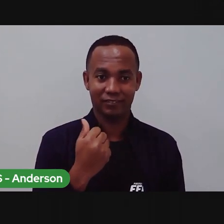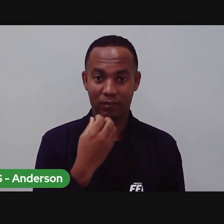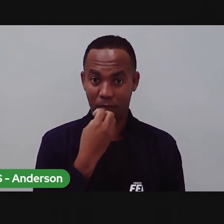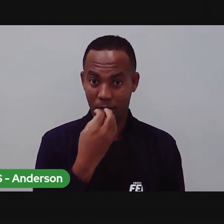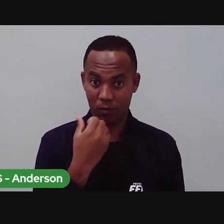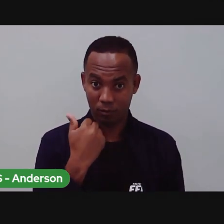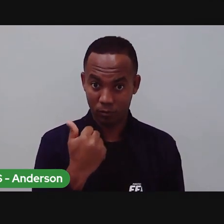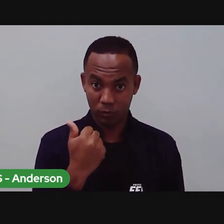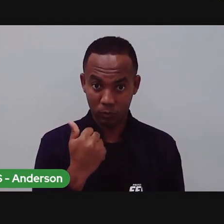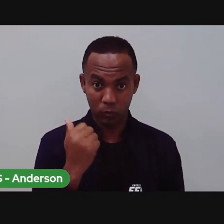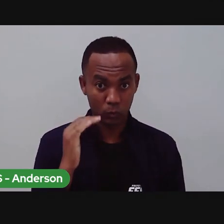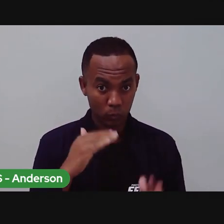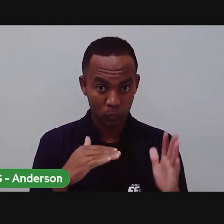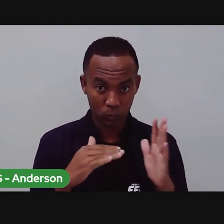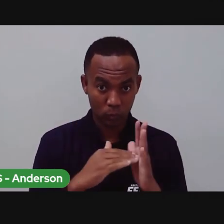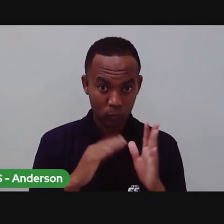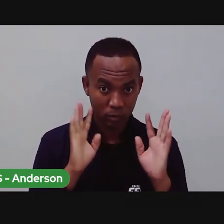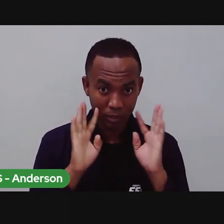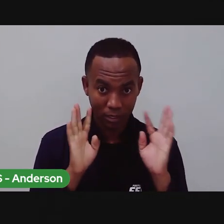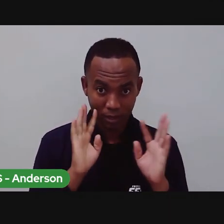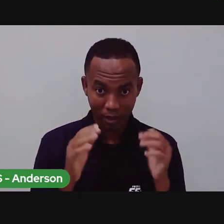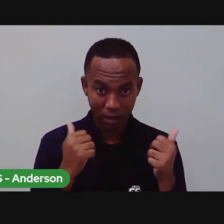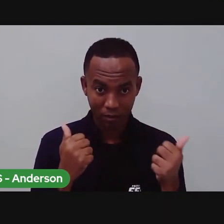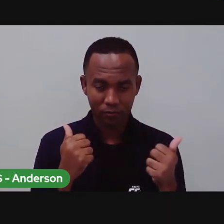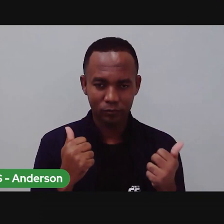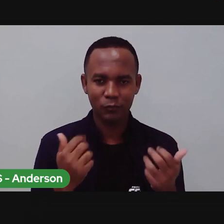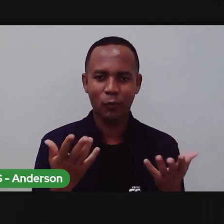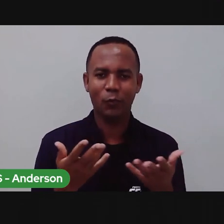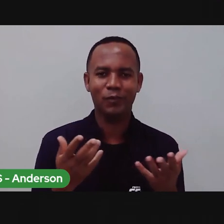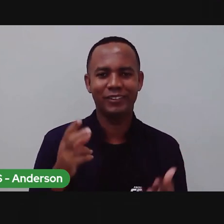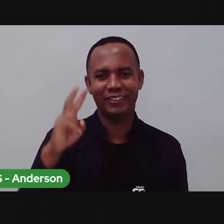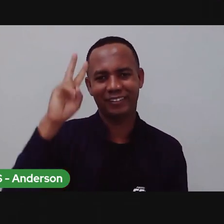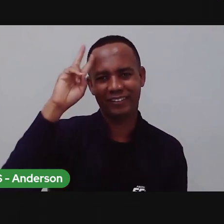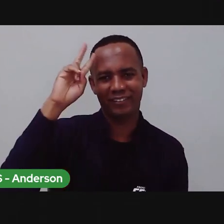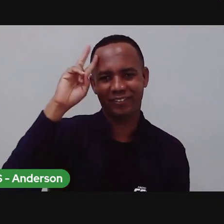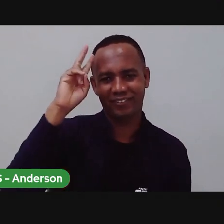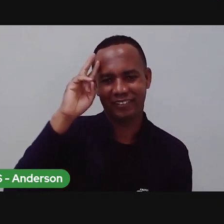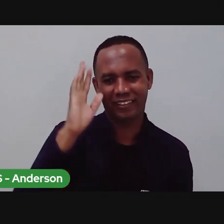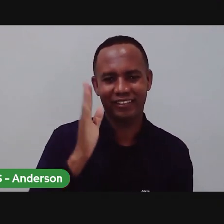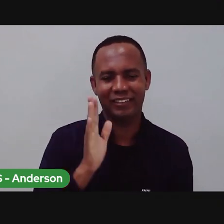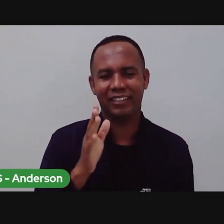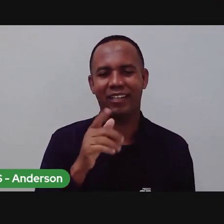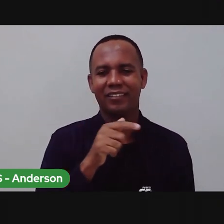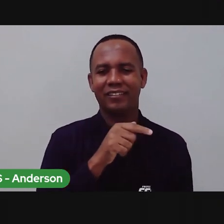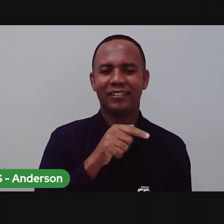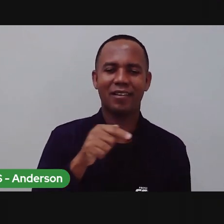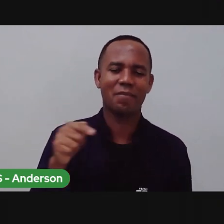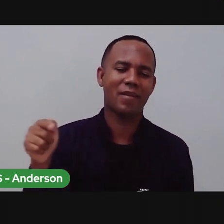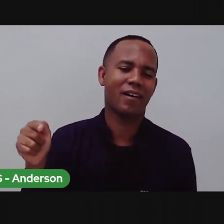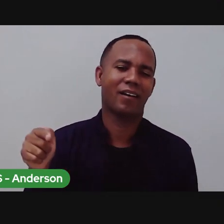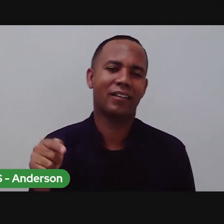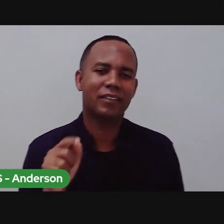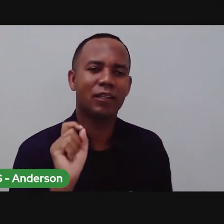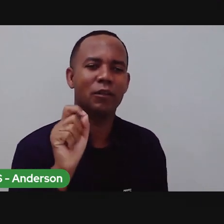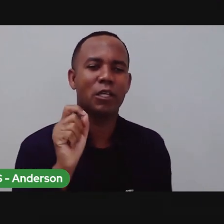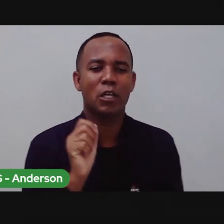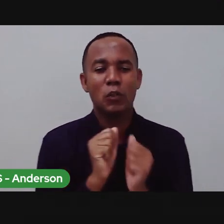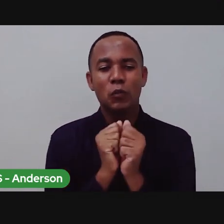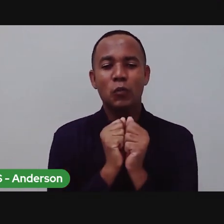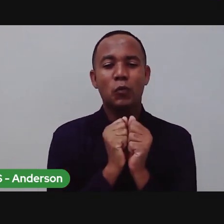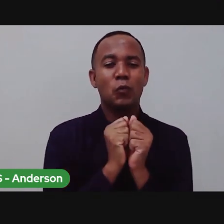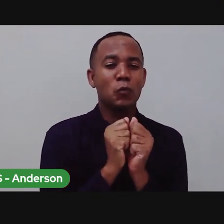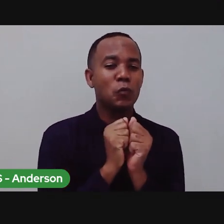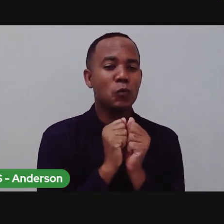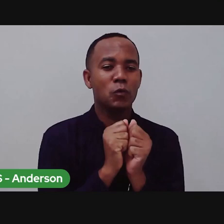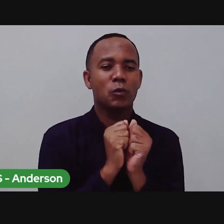como vocês estão? Tudo bem com vocês? Olha só, segundo, mais uma semana aqui, a gente juntinho,